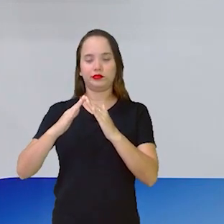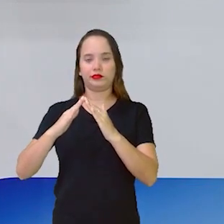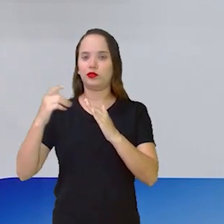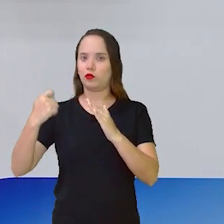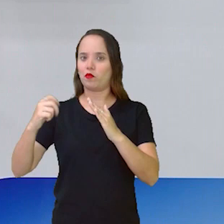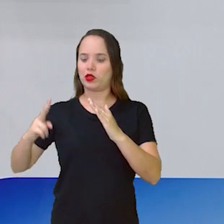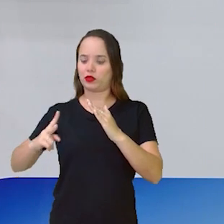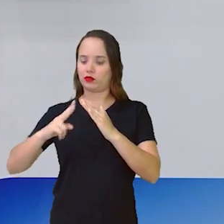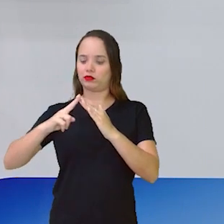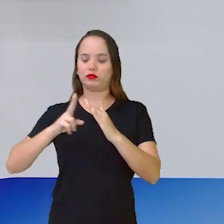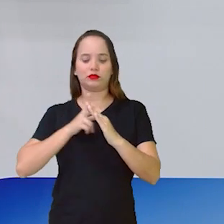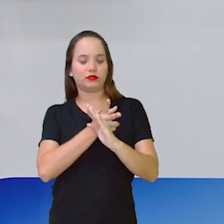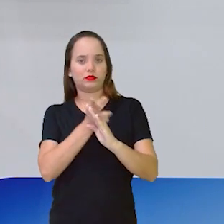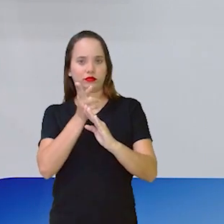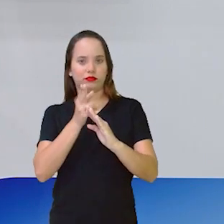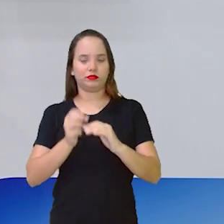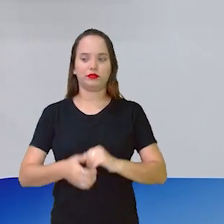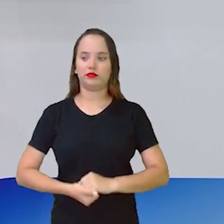pontinha triangular.